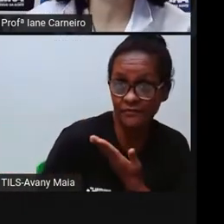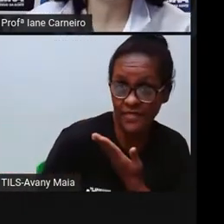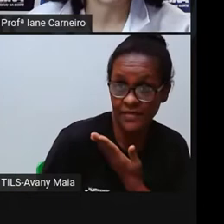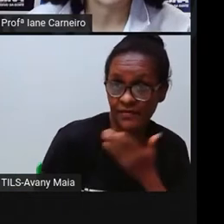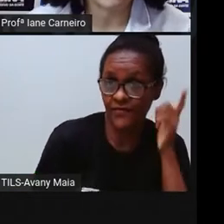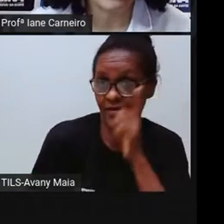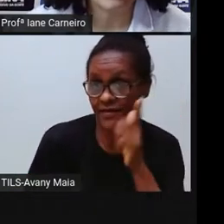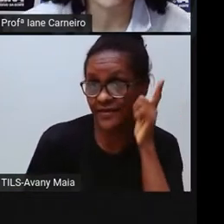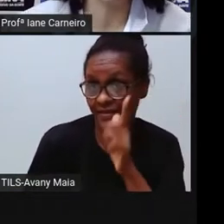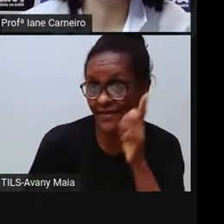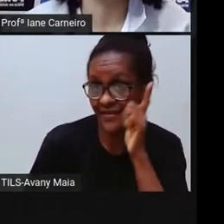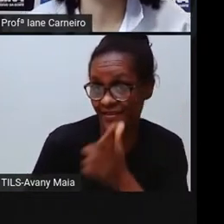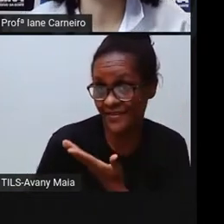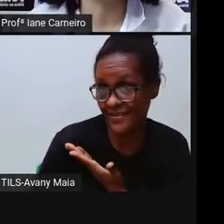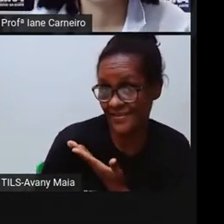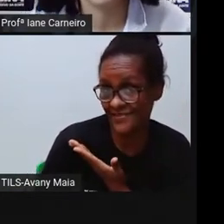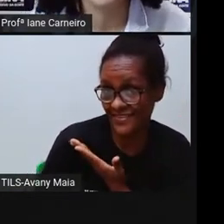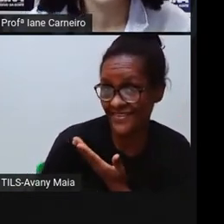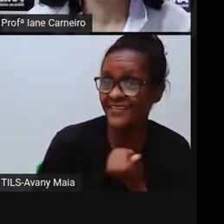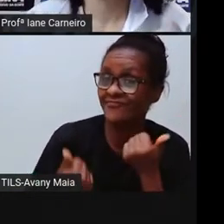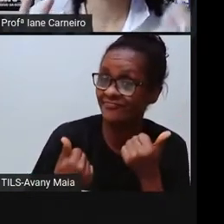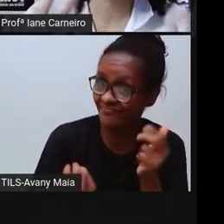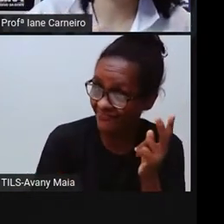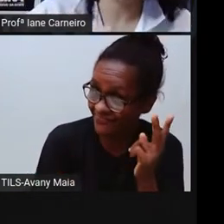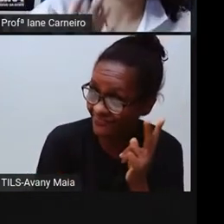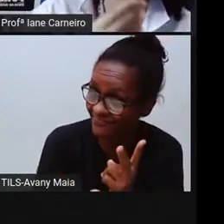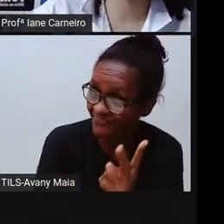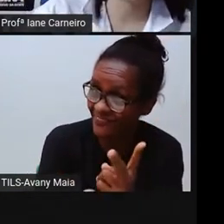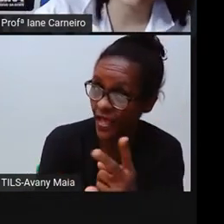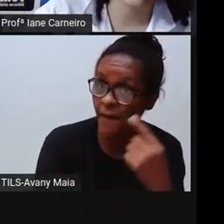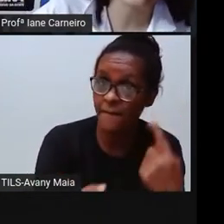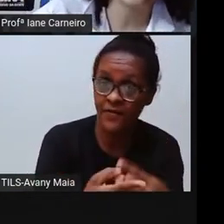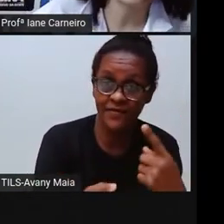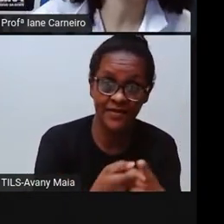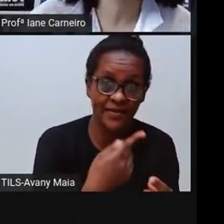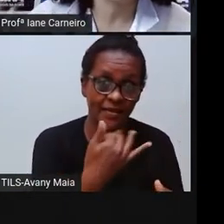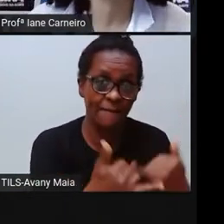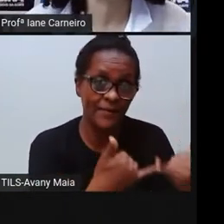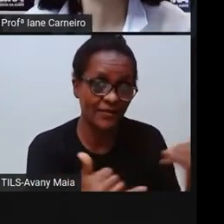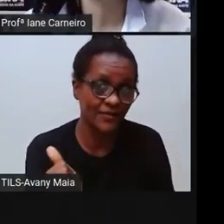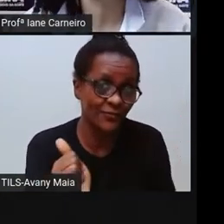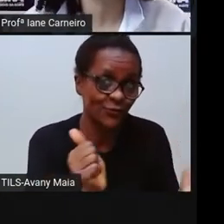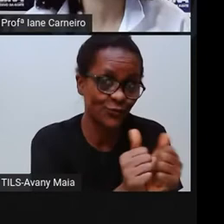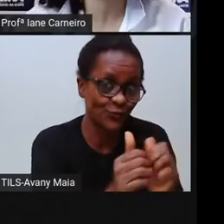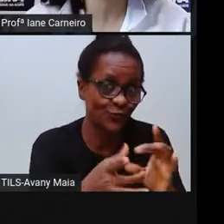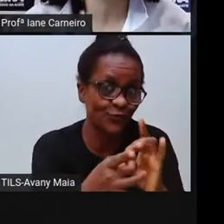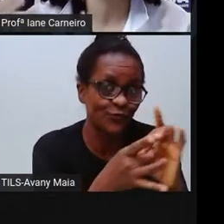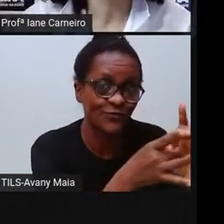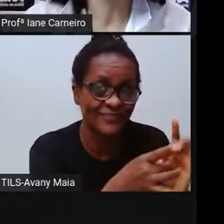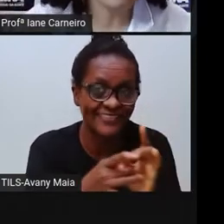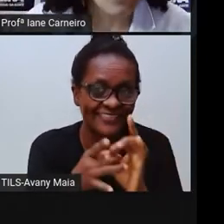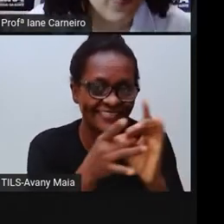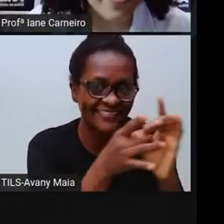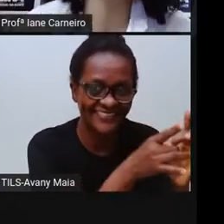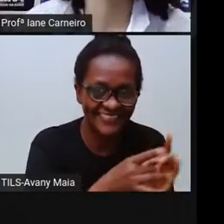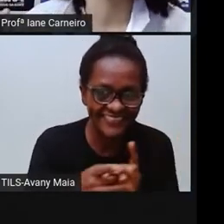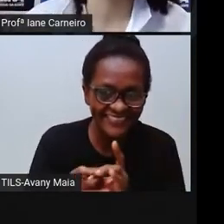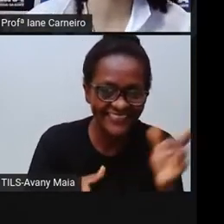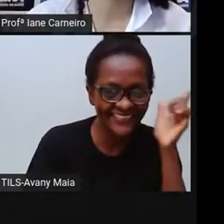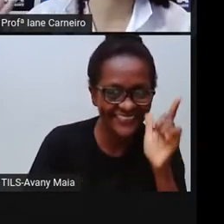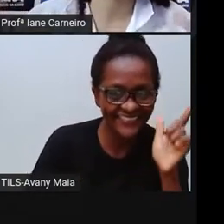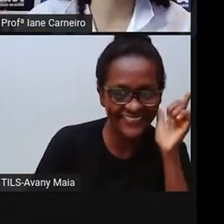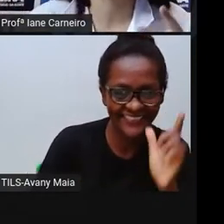viu lá nas brincadeiras que o vídeo mostrou. Tinham crianças brincando sozinhas, mas também tinham crianças com outras